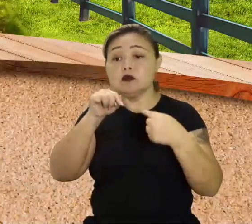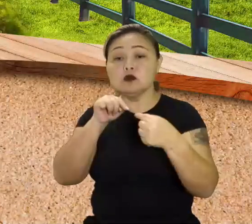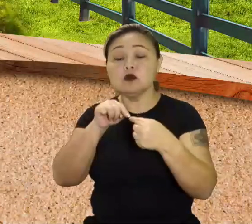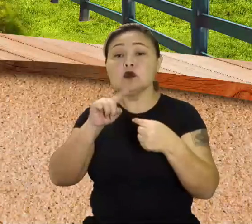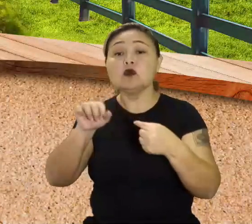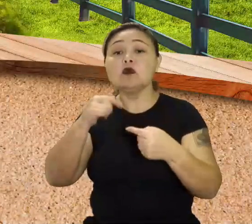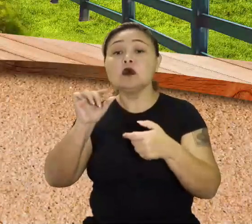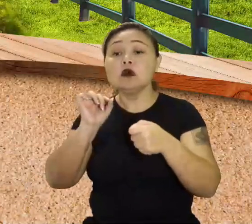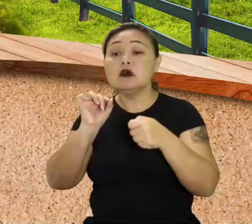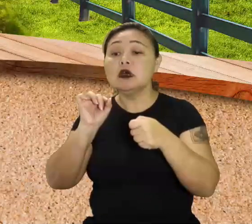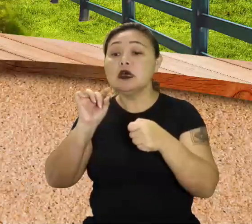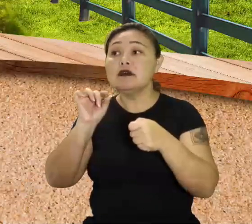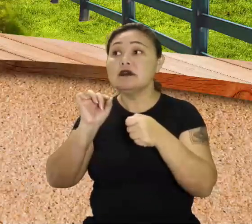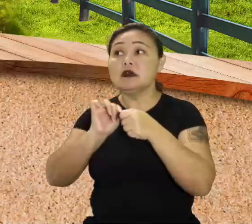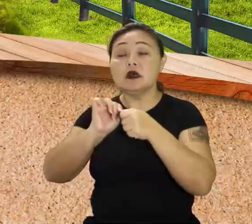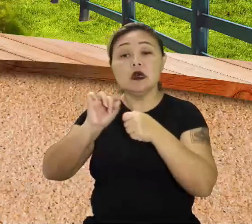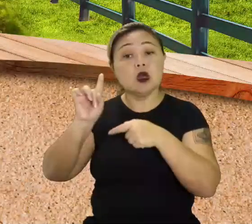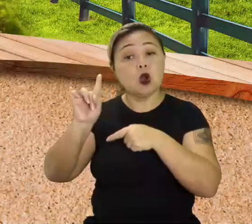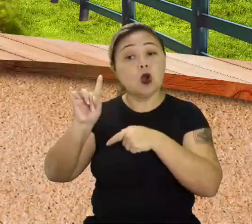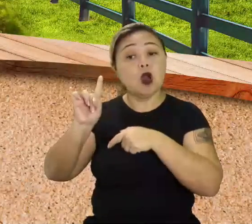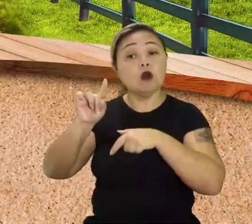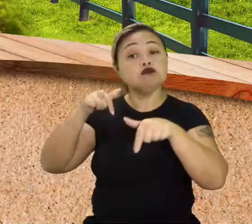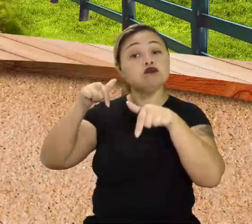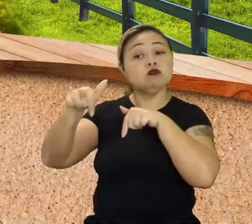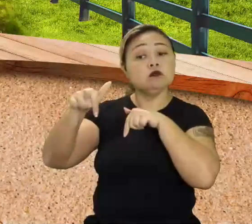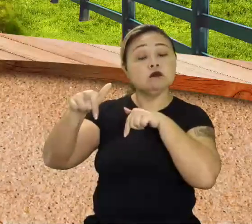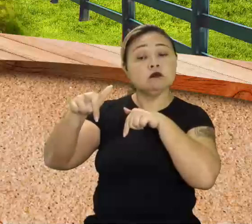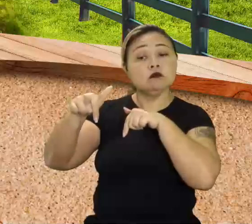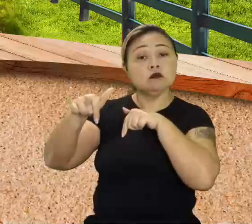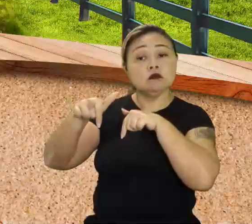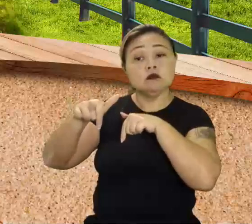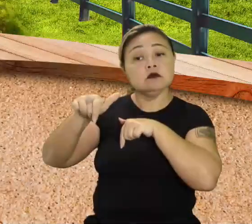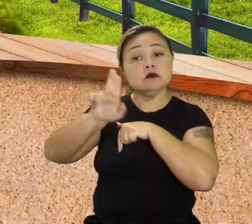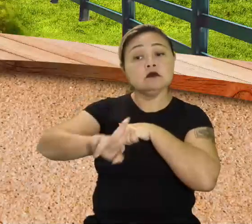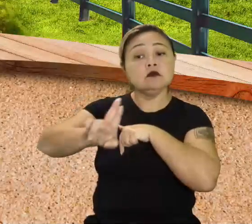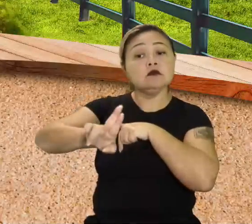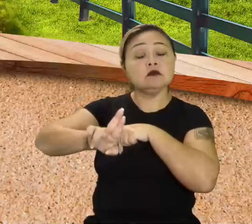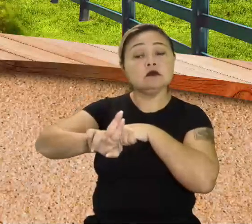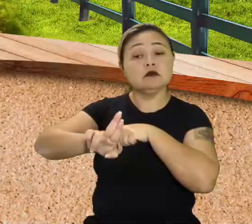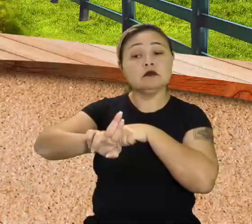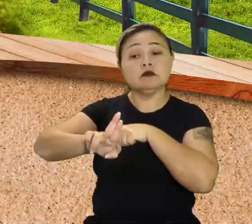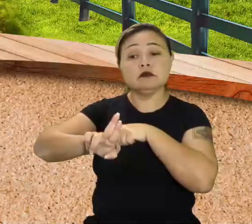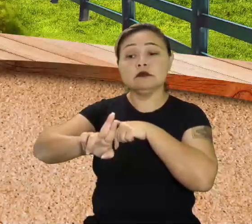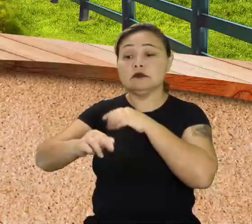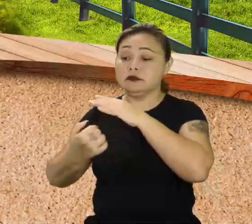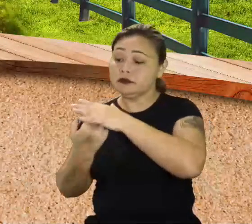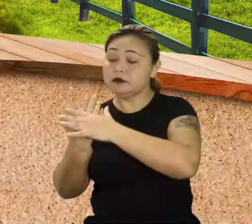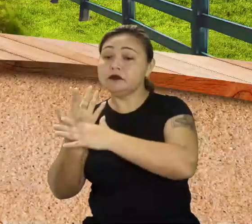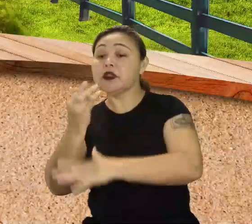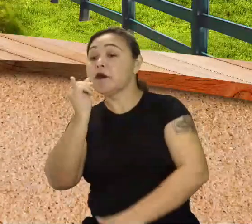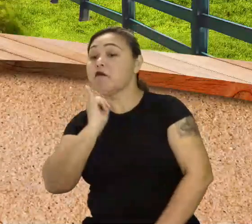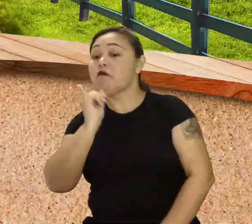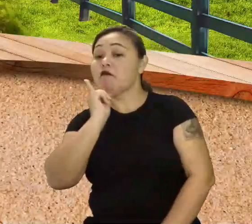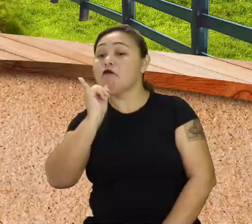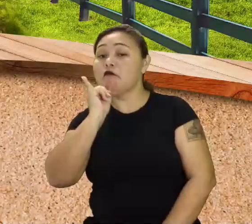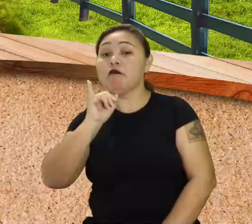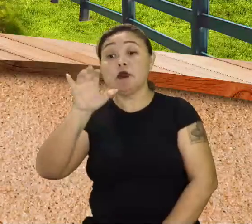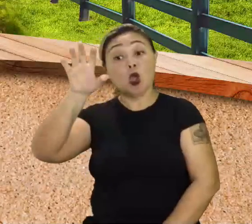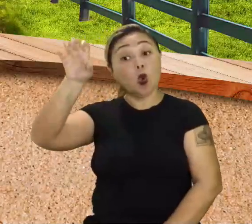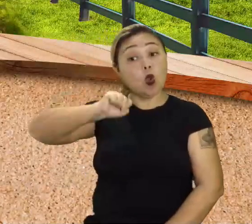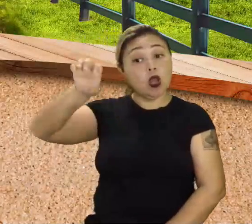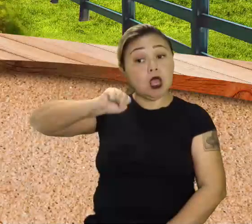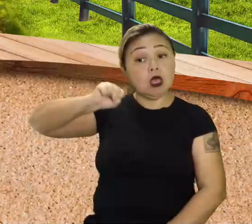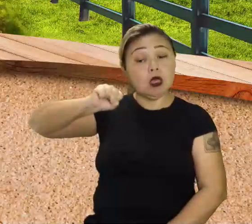Outra, é fazer com que a mão de obra utilizada na planta nativa, por exemplo, colher